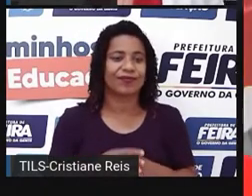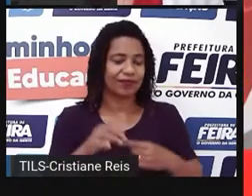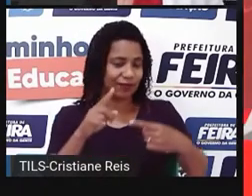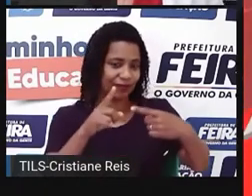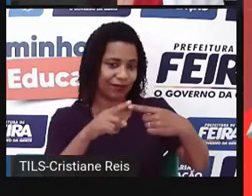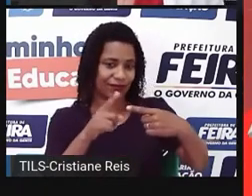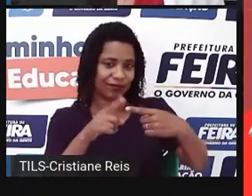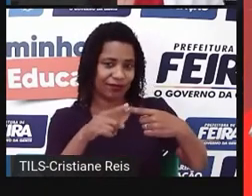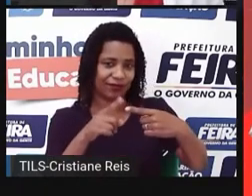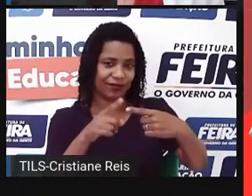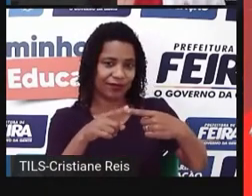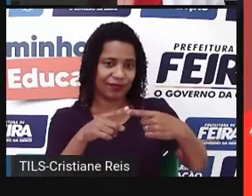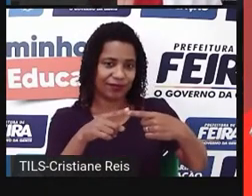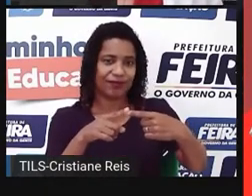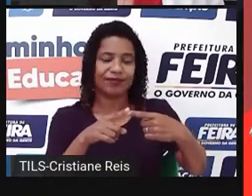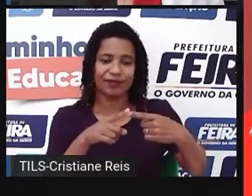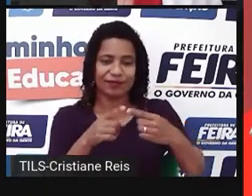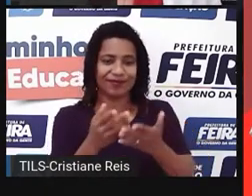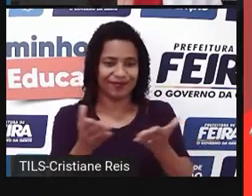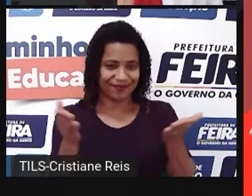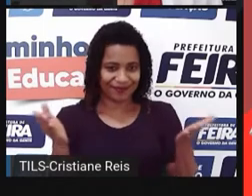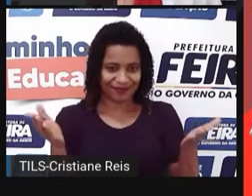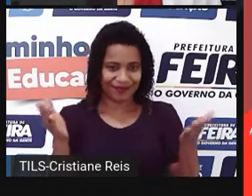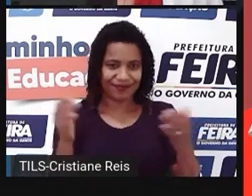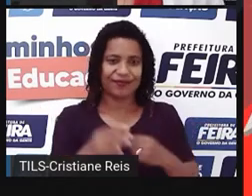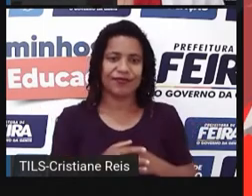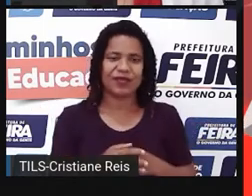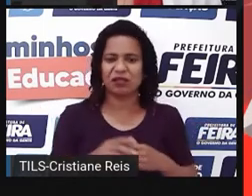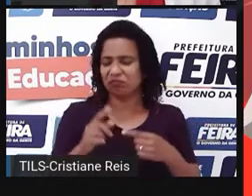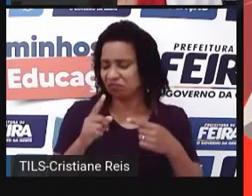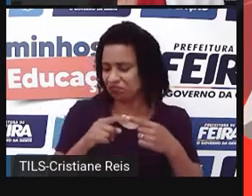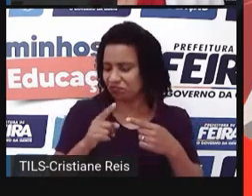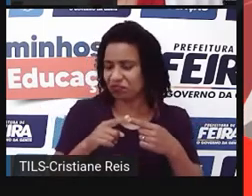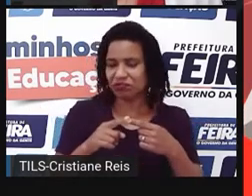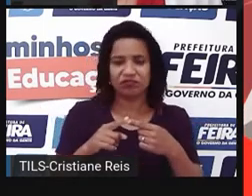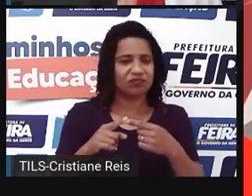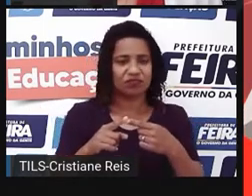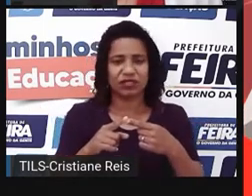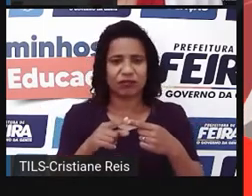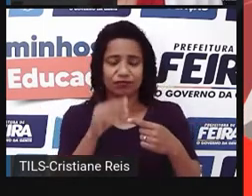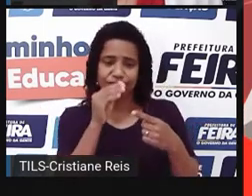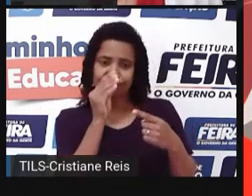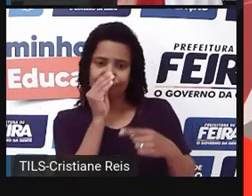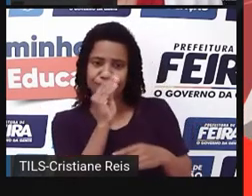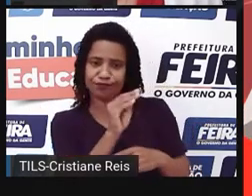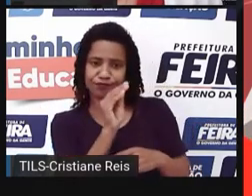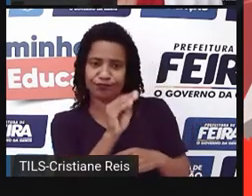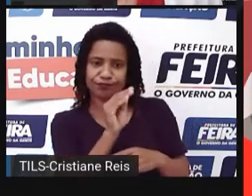Primeiro, ele diz aqui, just ignore the person. Então, você simplesmente vai ignorar a pessoa.